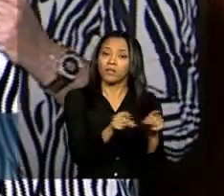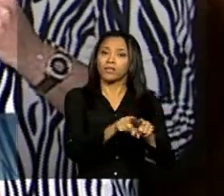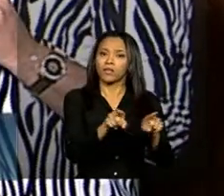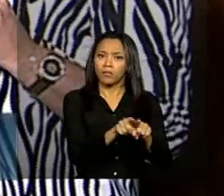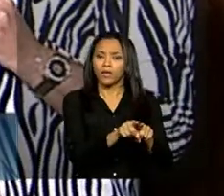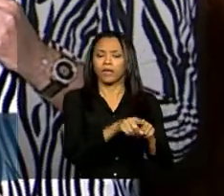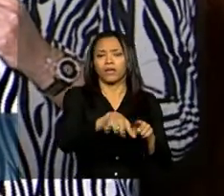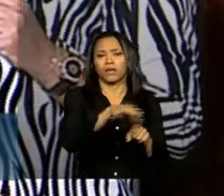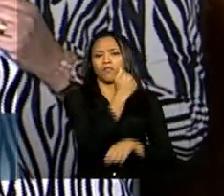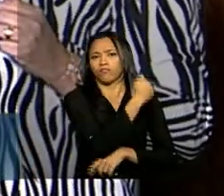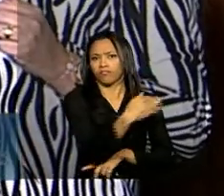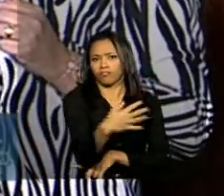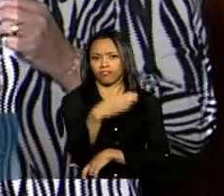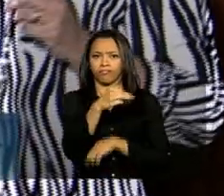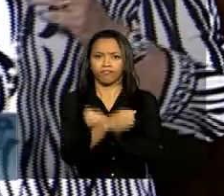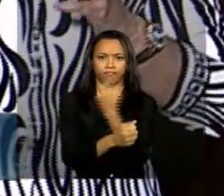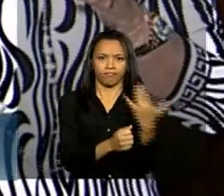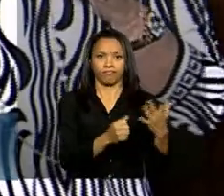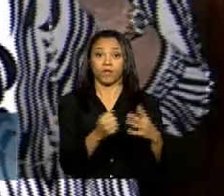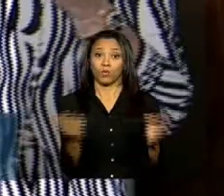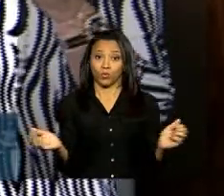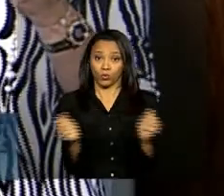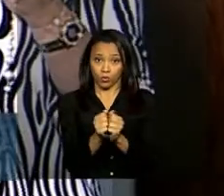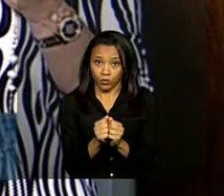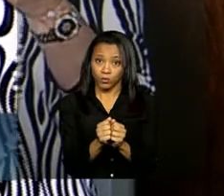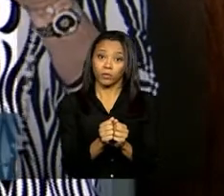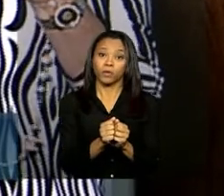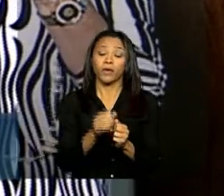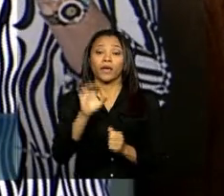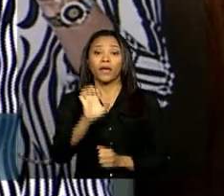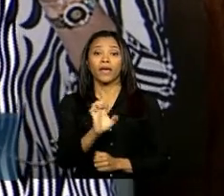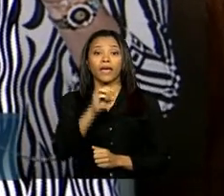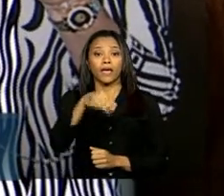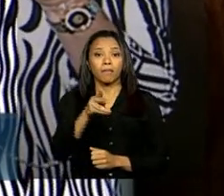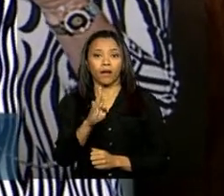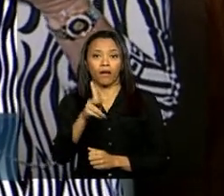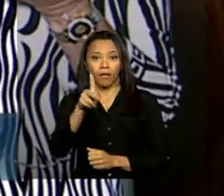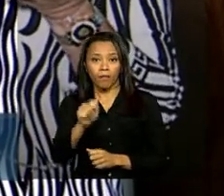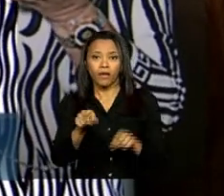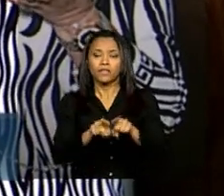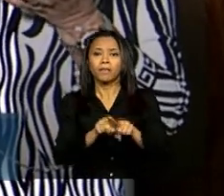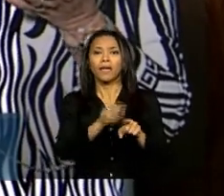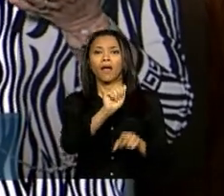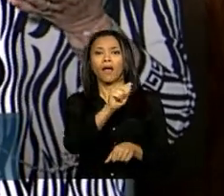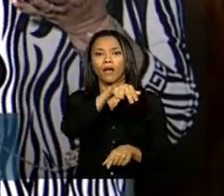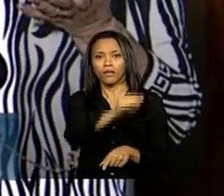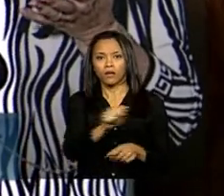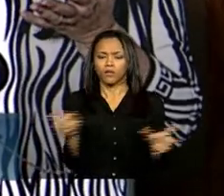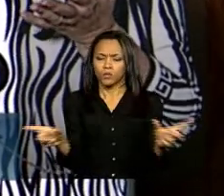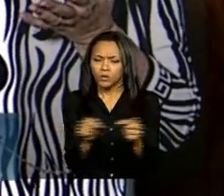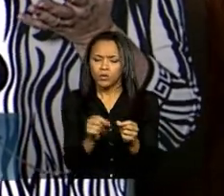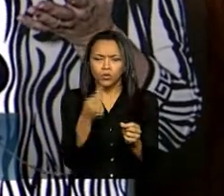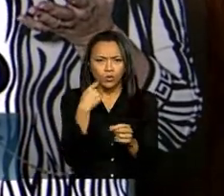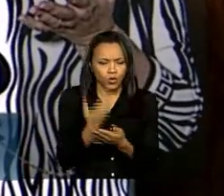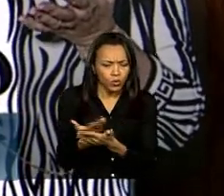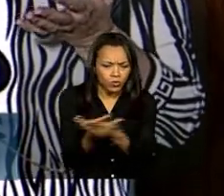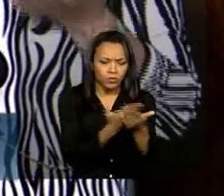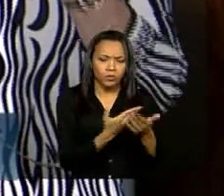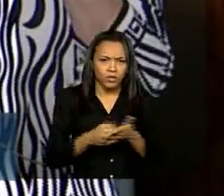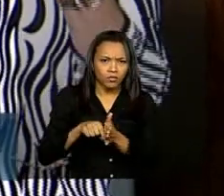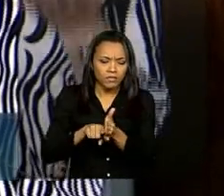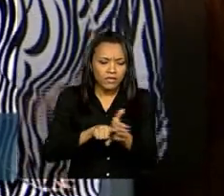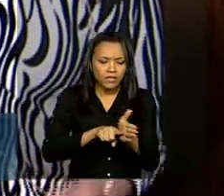através da Embrapa e da ANA estão fazendo um estudo de toda a lâmina d'água dos rios do Brasil